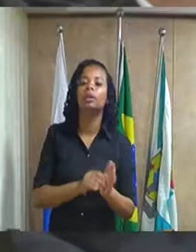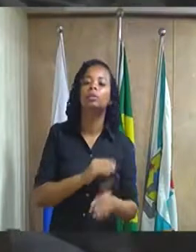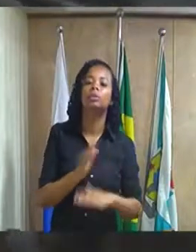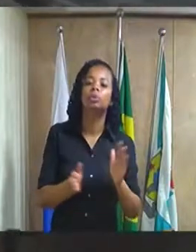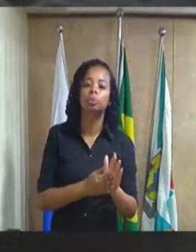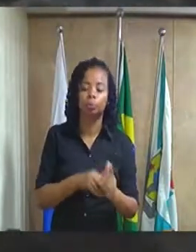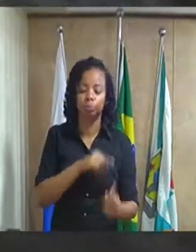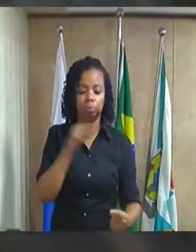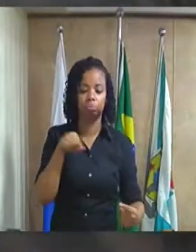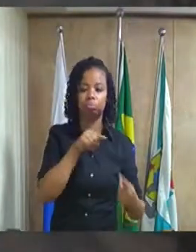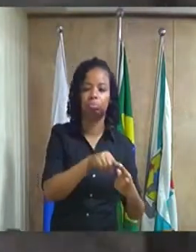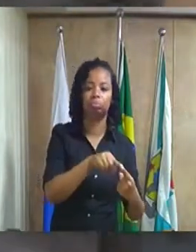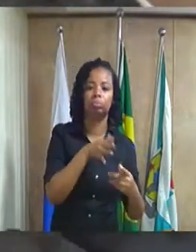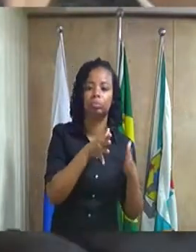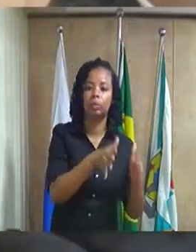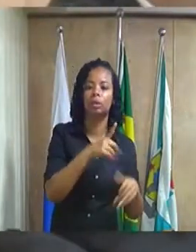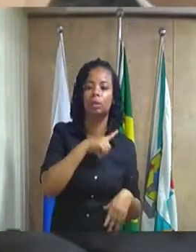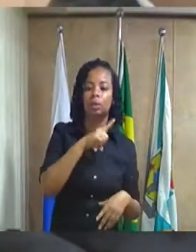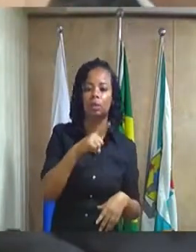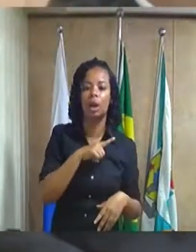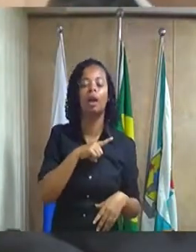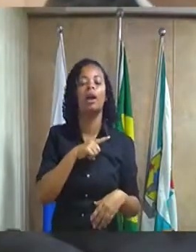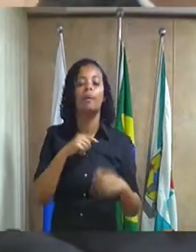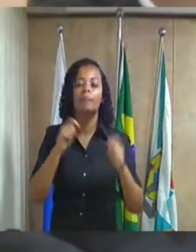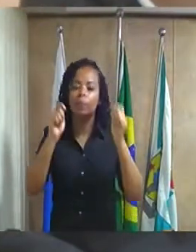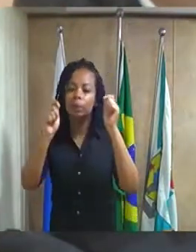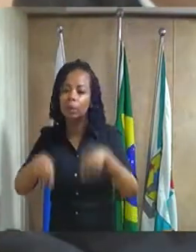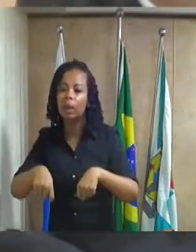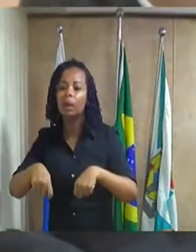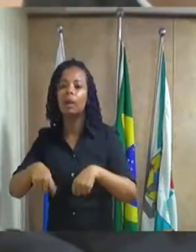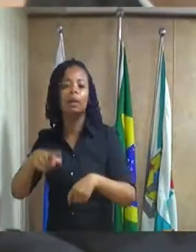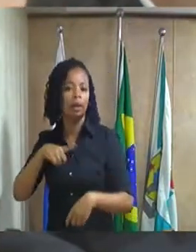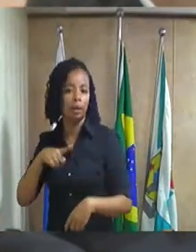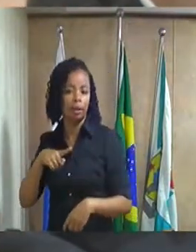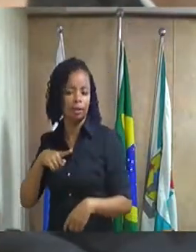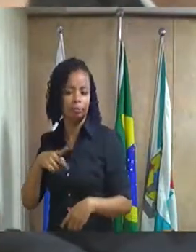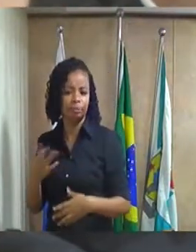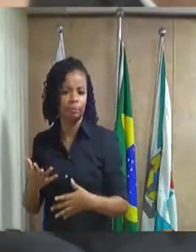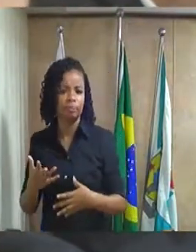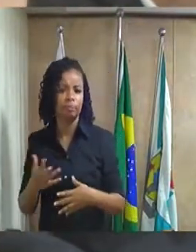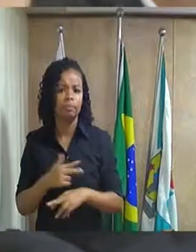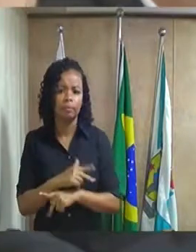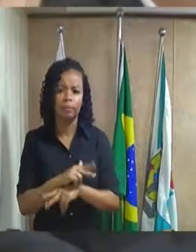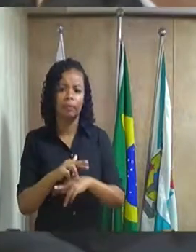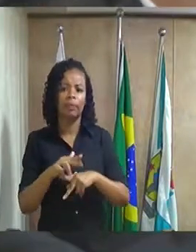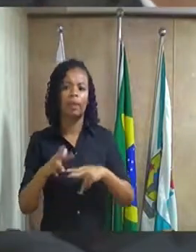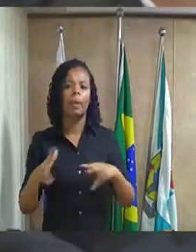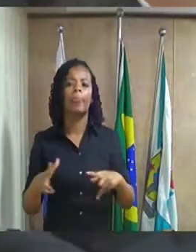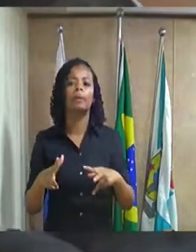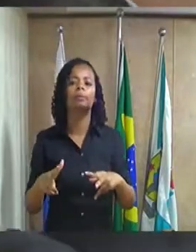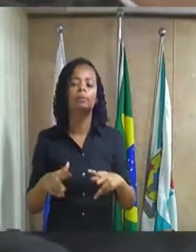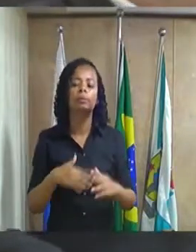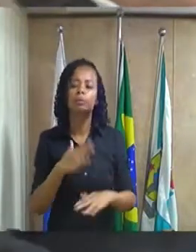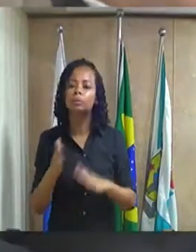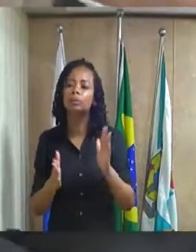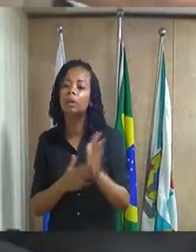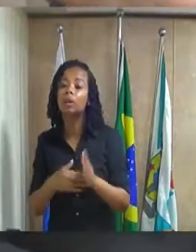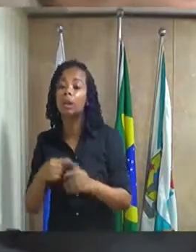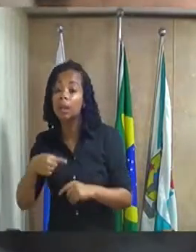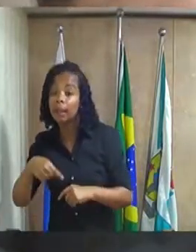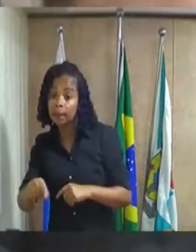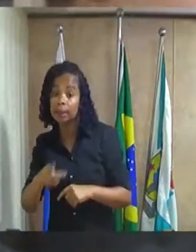dirigida então delegar aquele funcionário o poder de depois de treinados ir